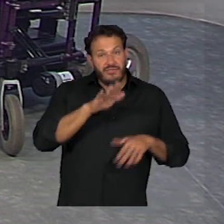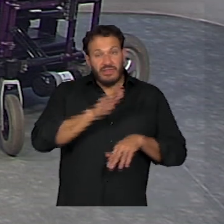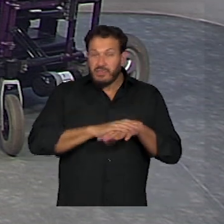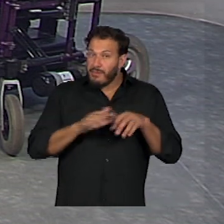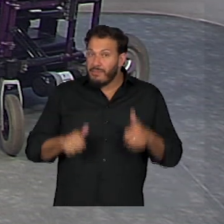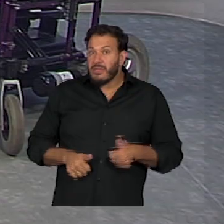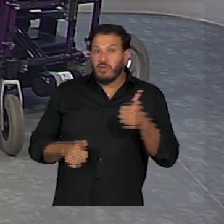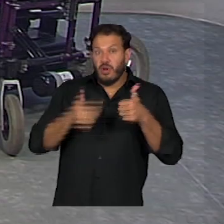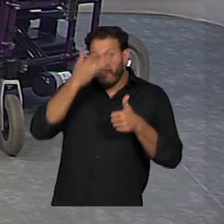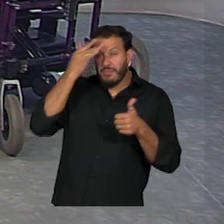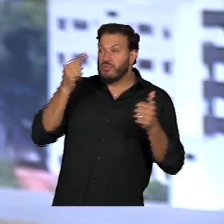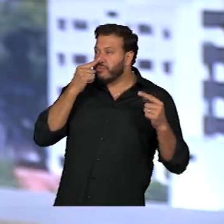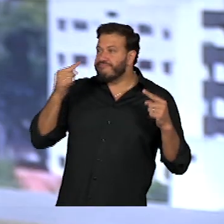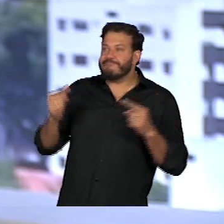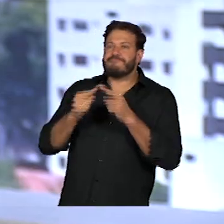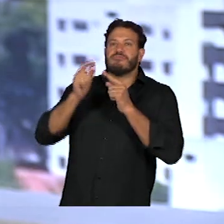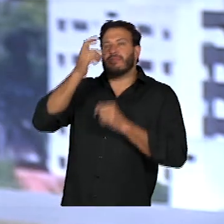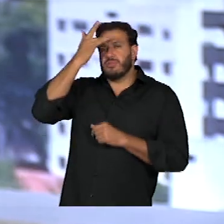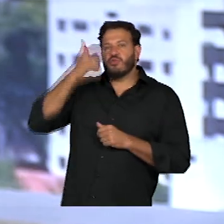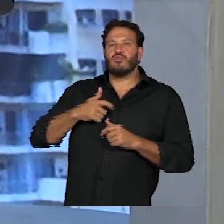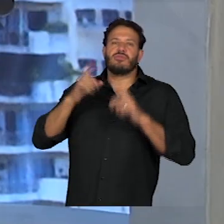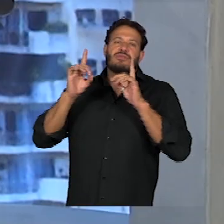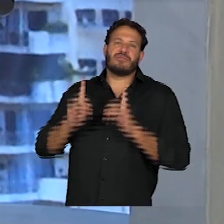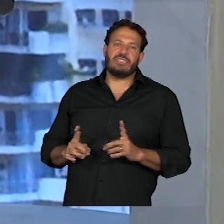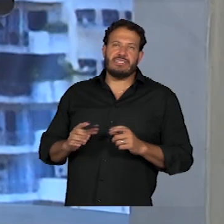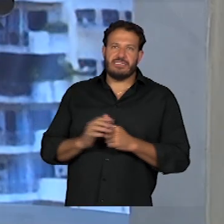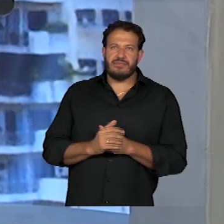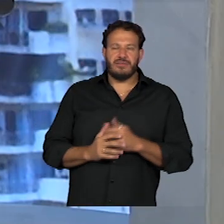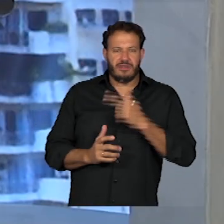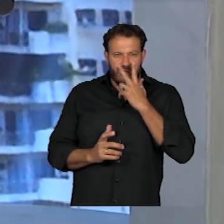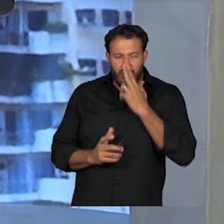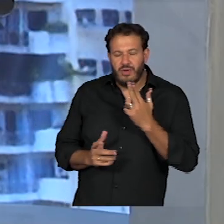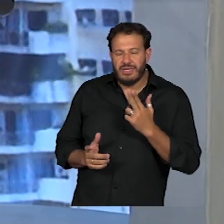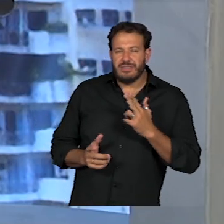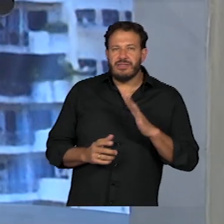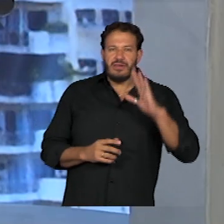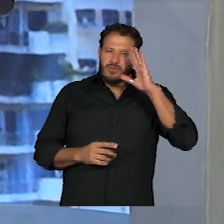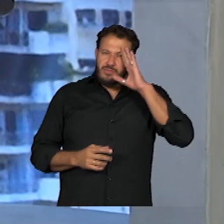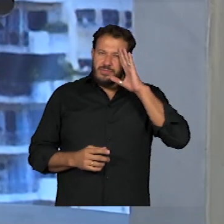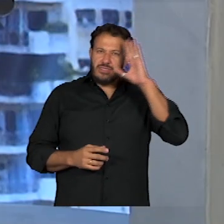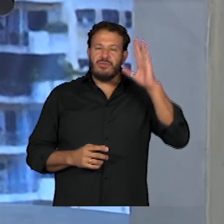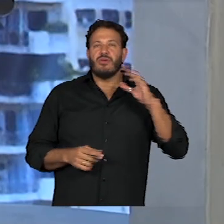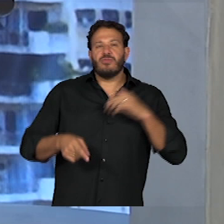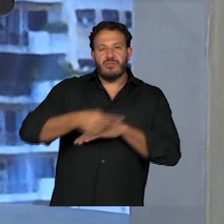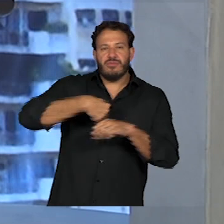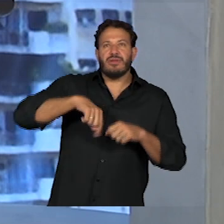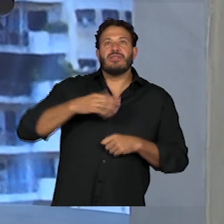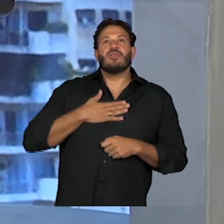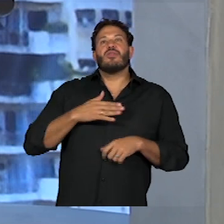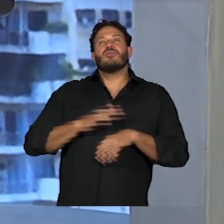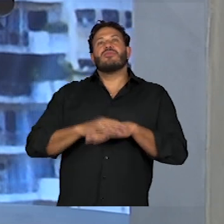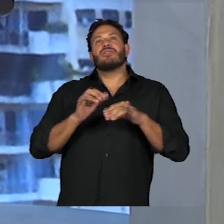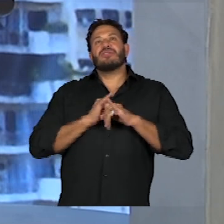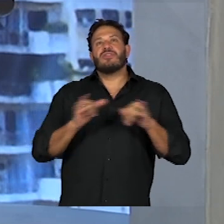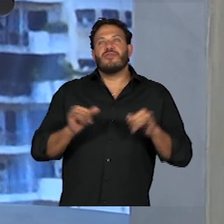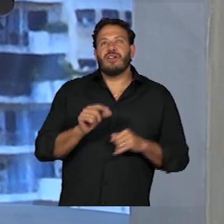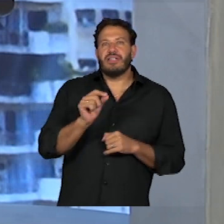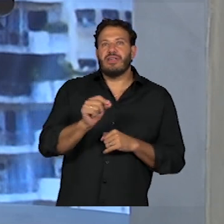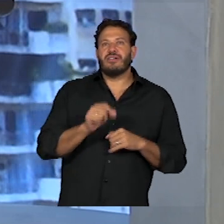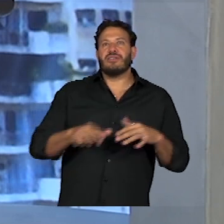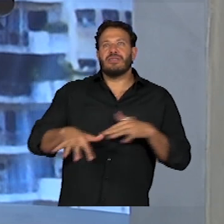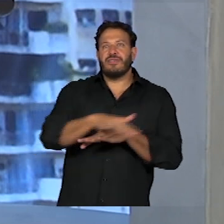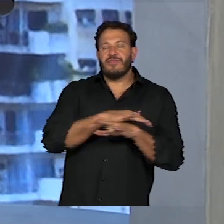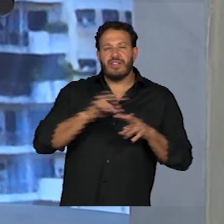ser útil para uma pessoa com deficiência. Eu acho que o auge, que é o que eu mais gosto de ver hoje em dia, é ir no mercado, ver